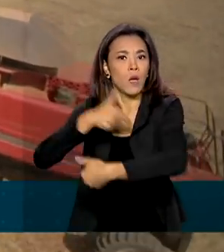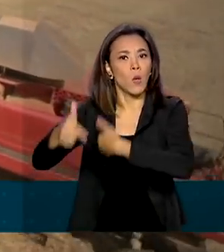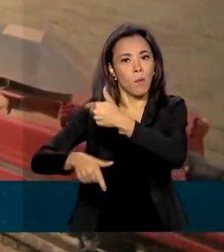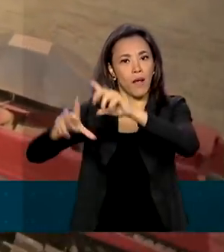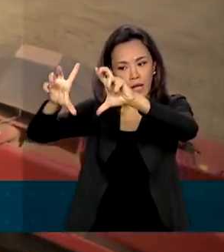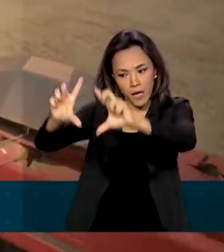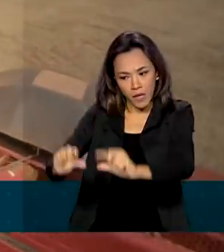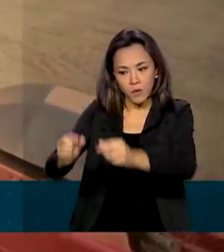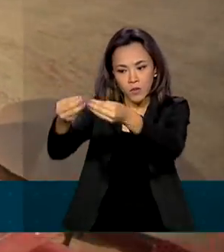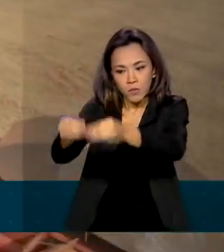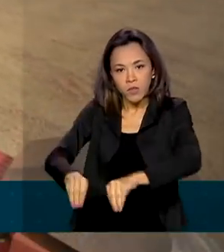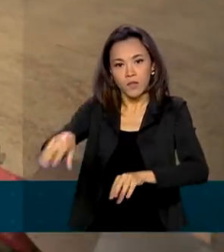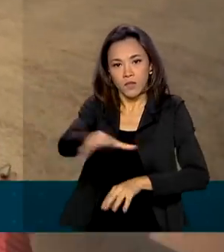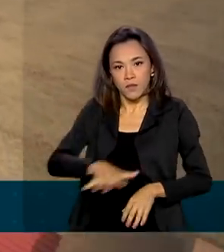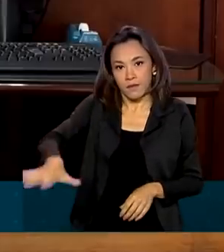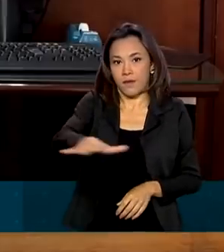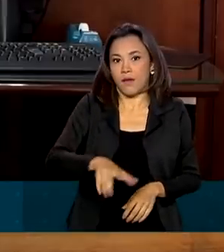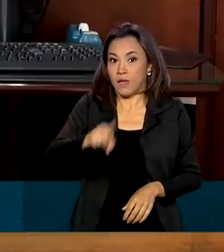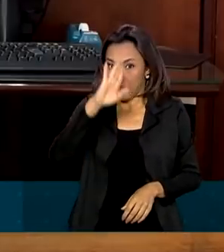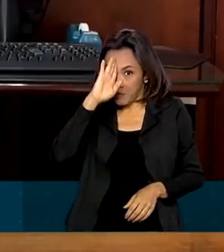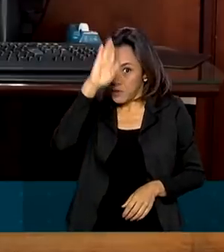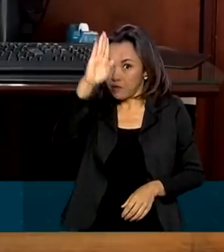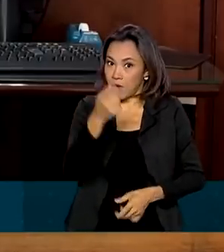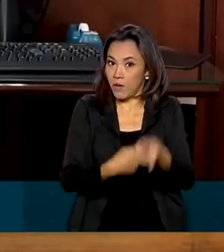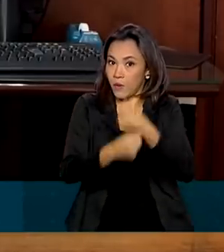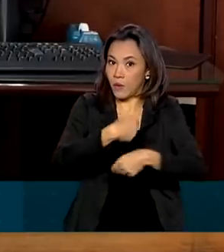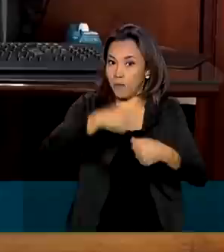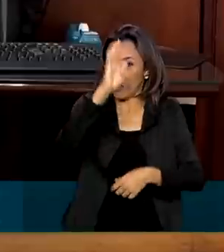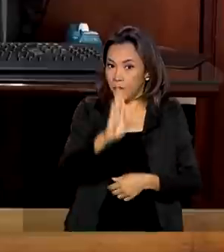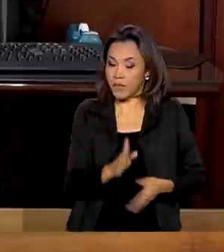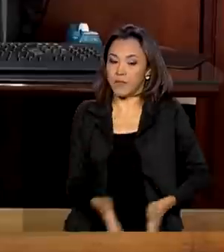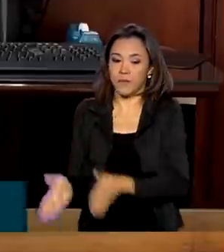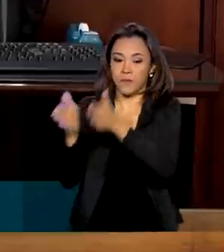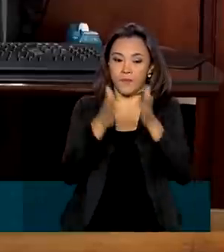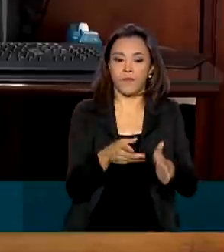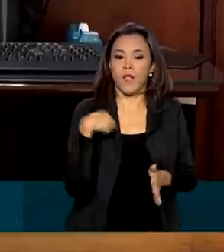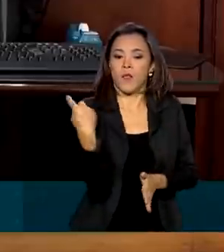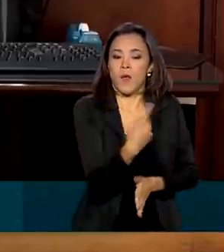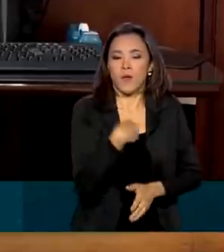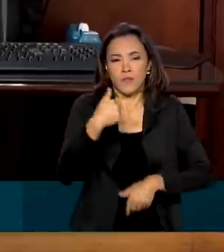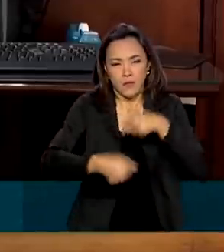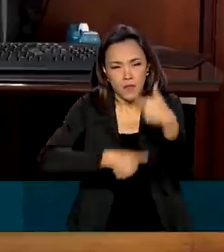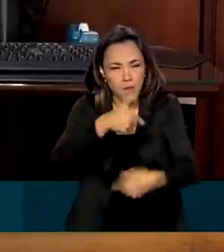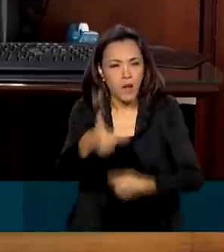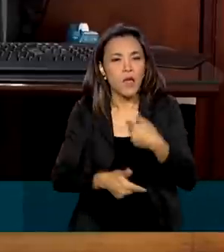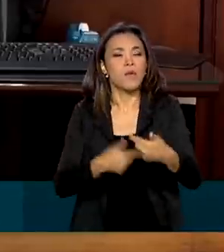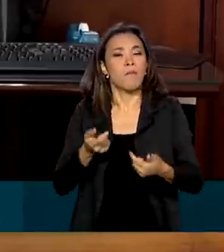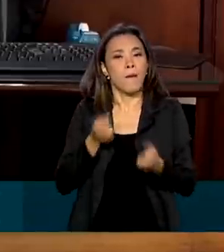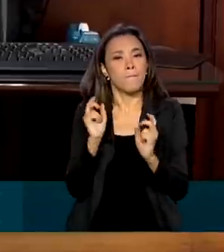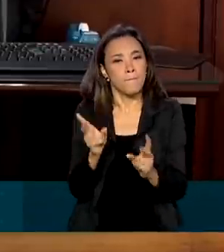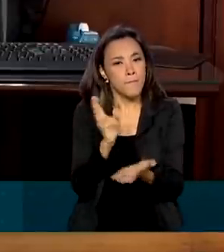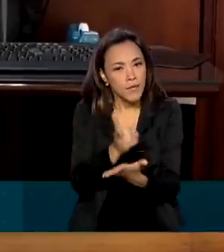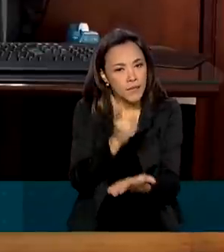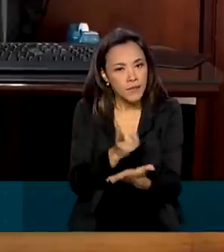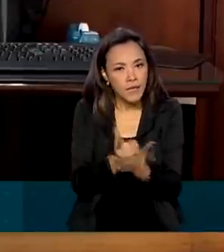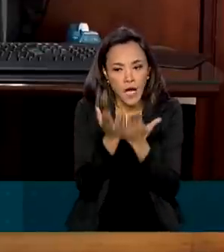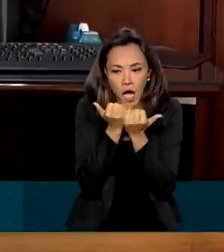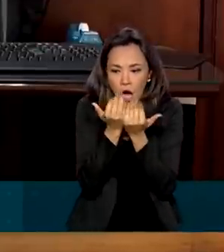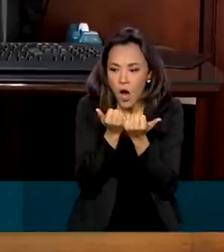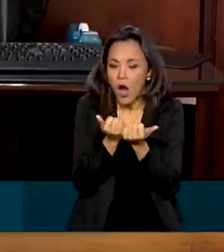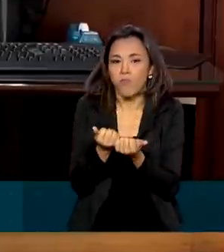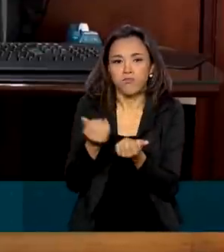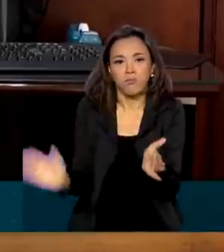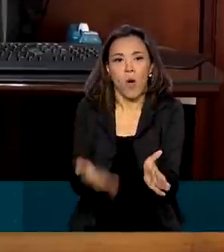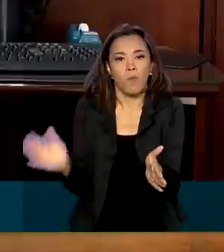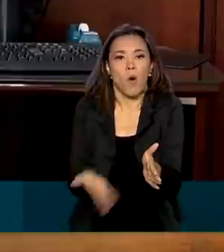principais para a economia do país. Trabalhamos para garantir o abastecimento de alimentos, manter os serviços essenciais